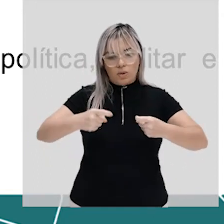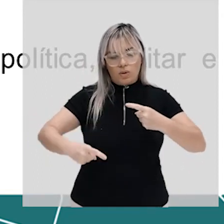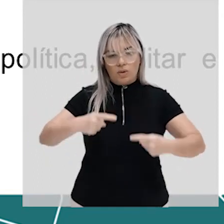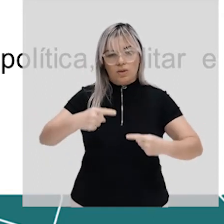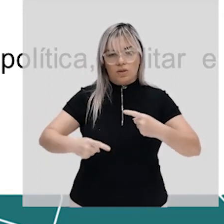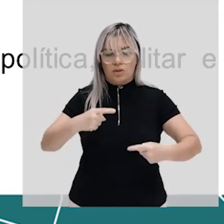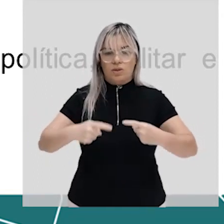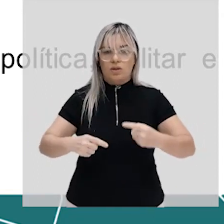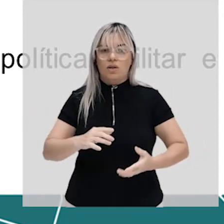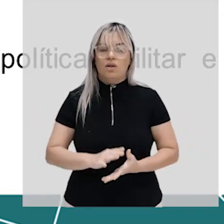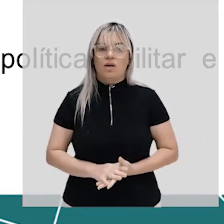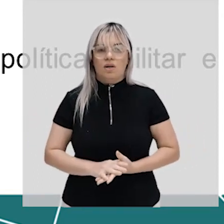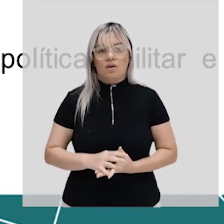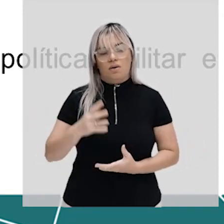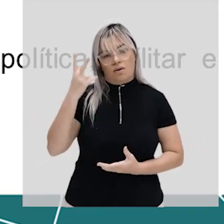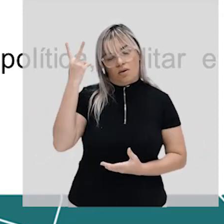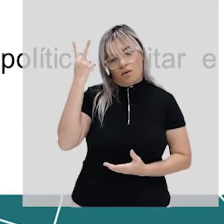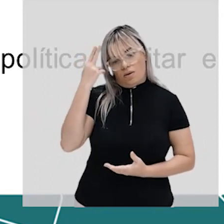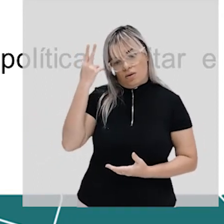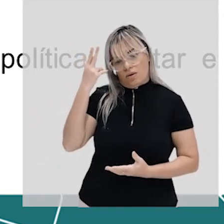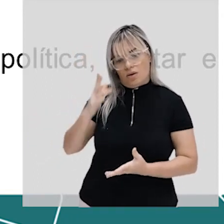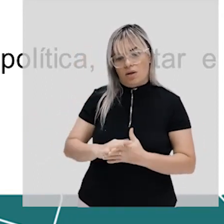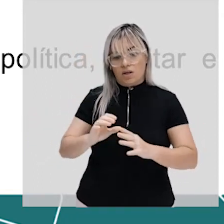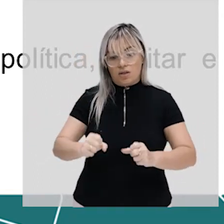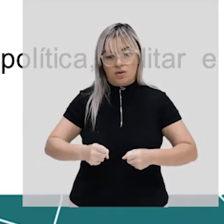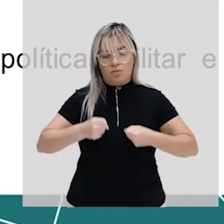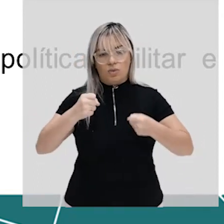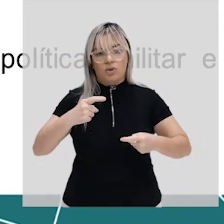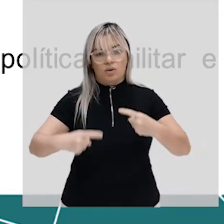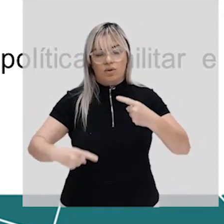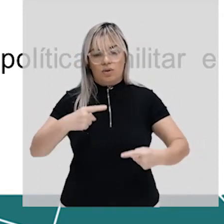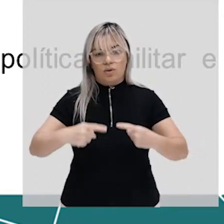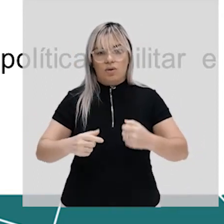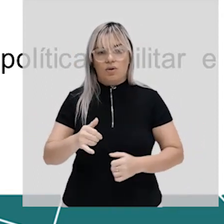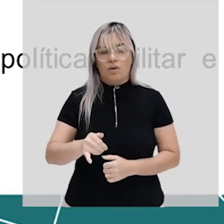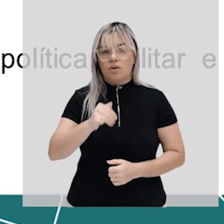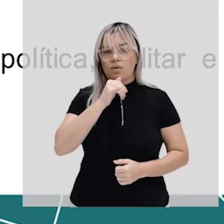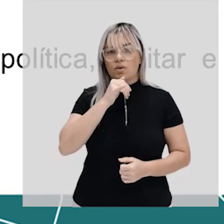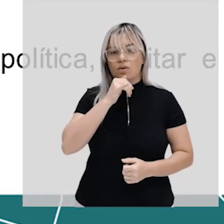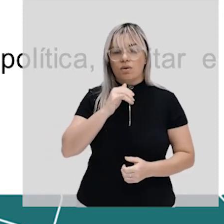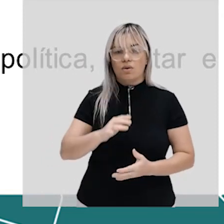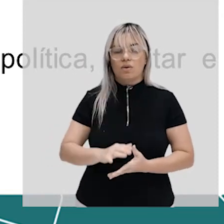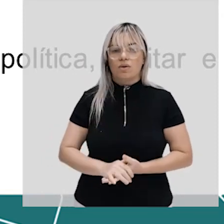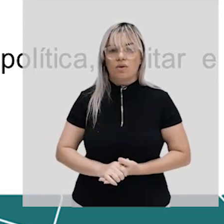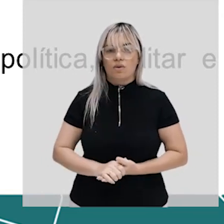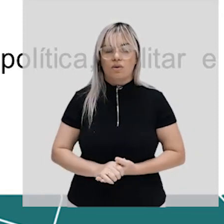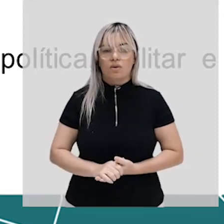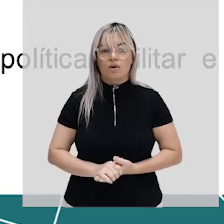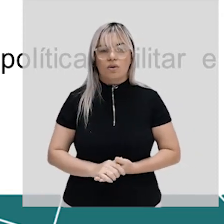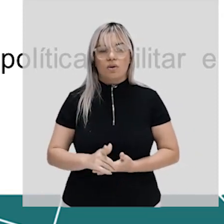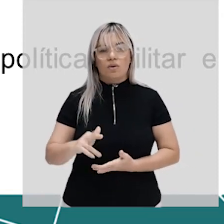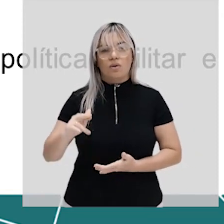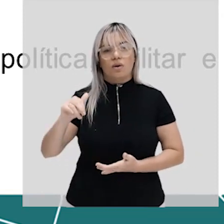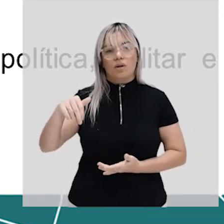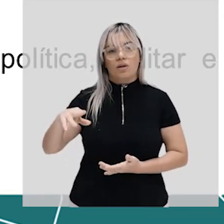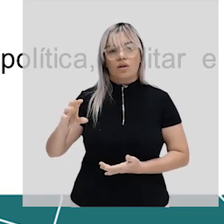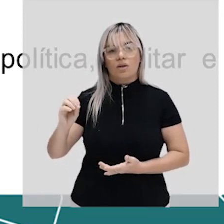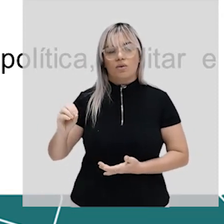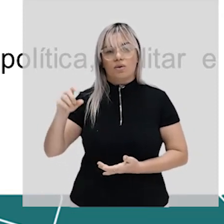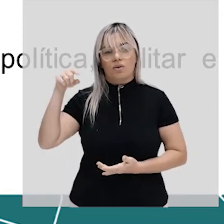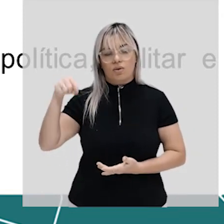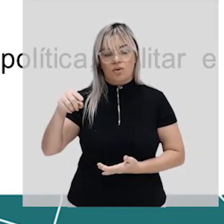país ela é a sede política do país por exemplo para o gringo para o estrangeiro